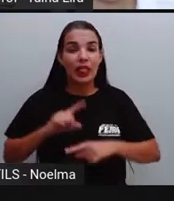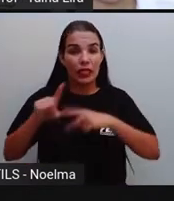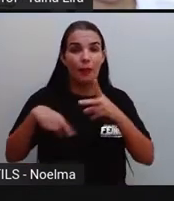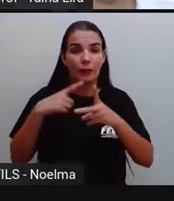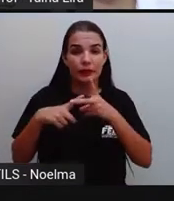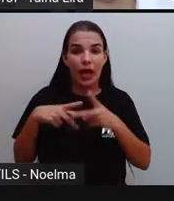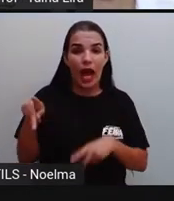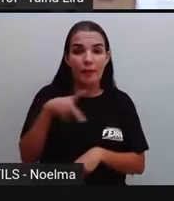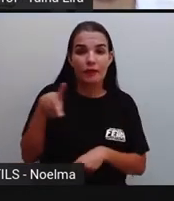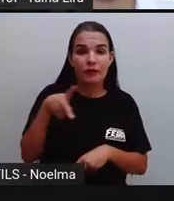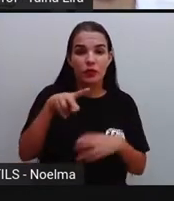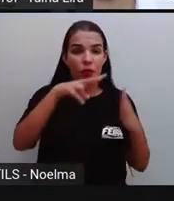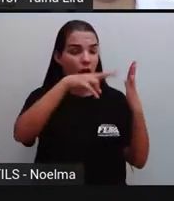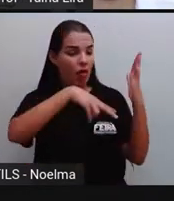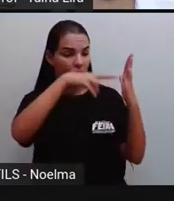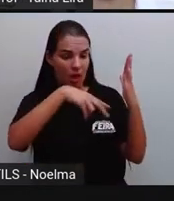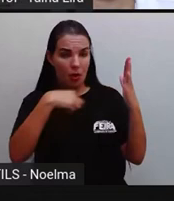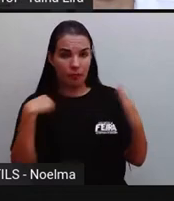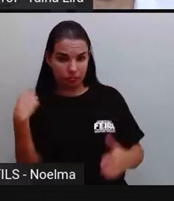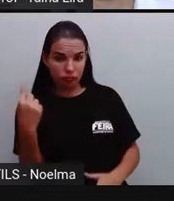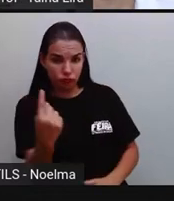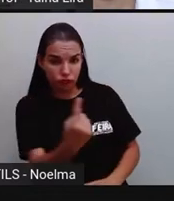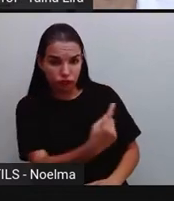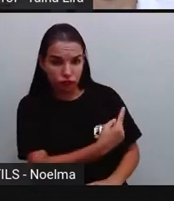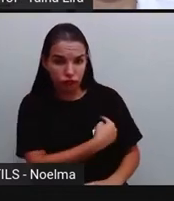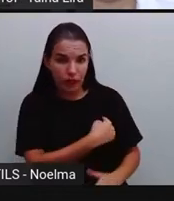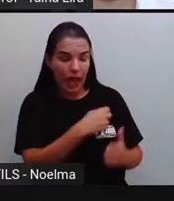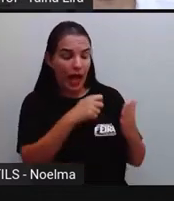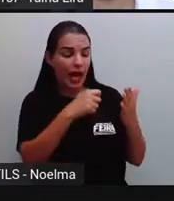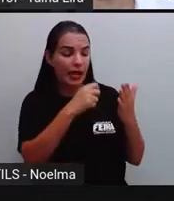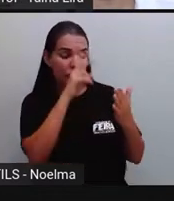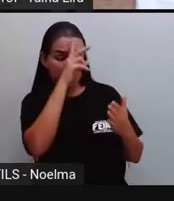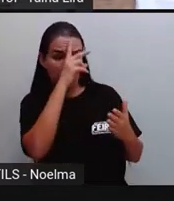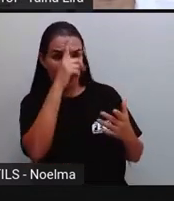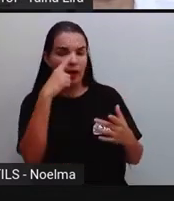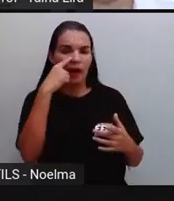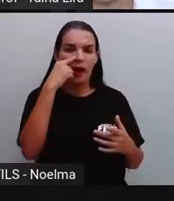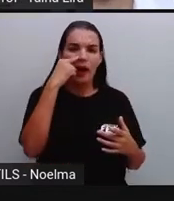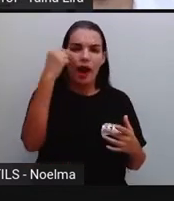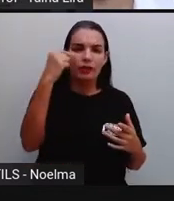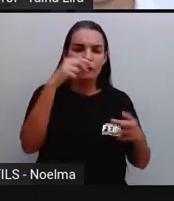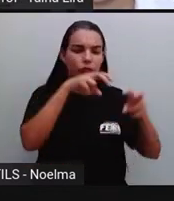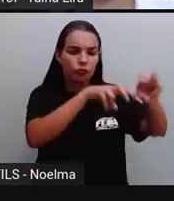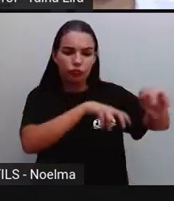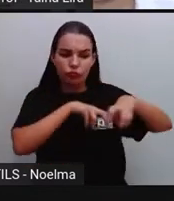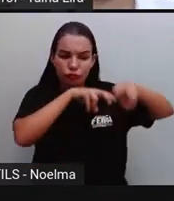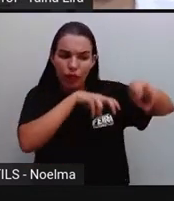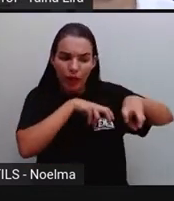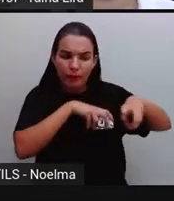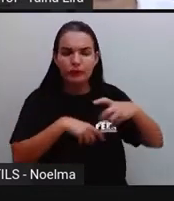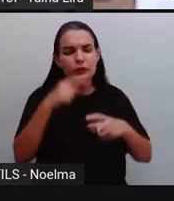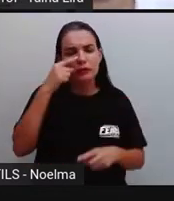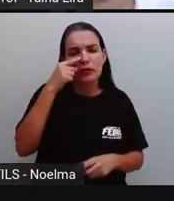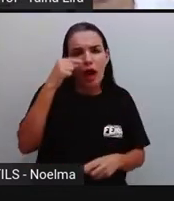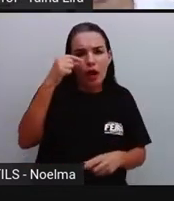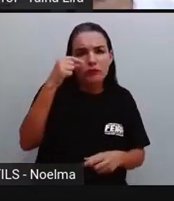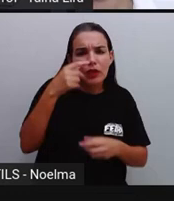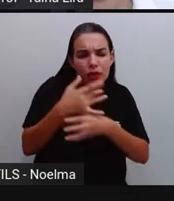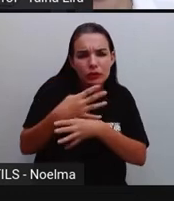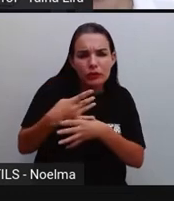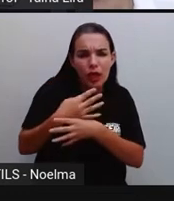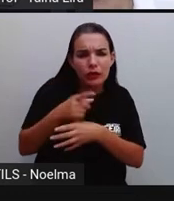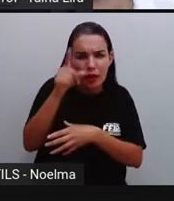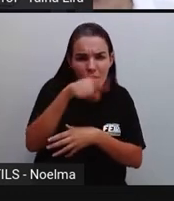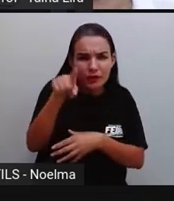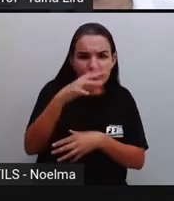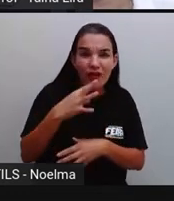Depois, a professora leu para nós a história do rato do campo e do rato da cidade. Quem já conhece